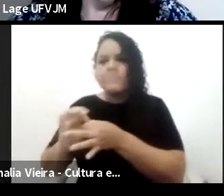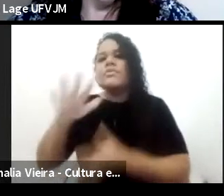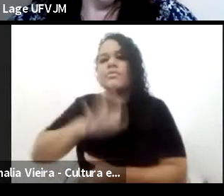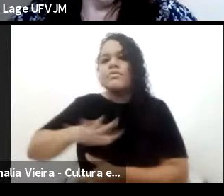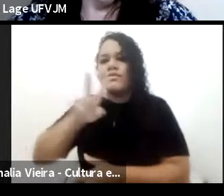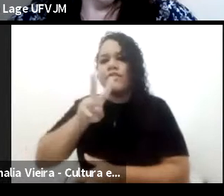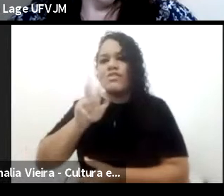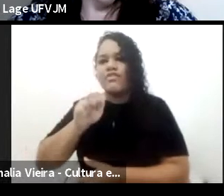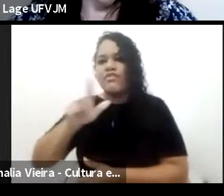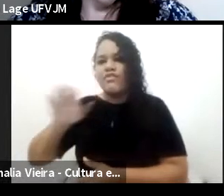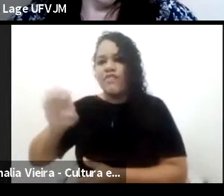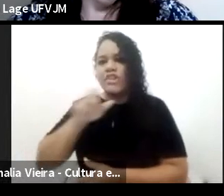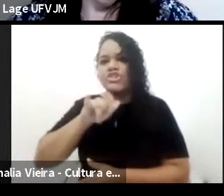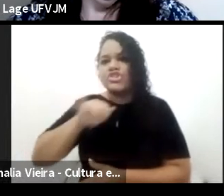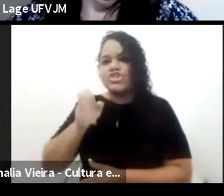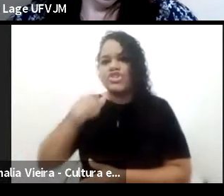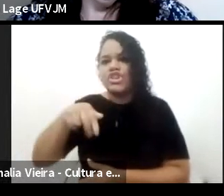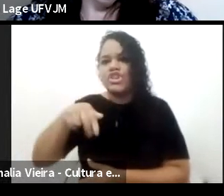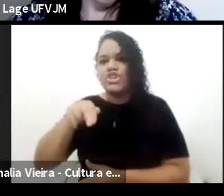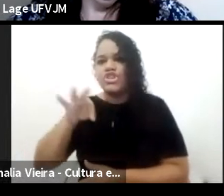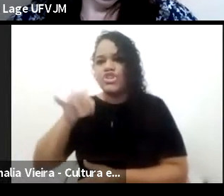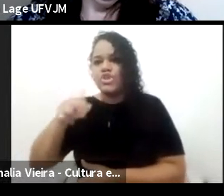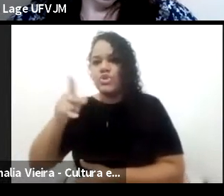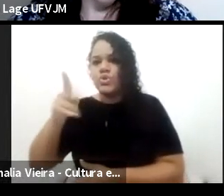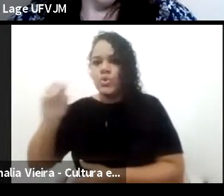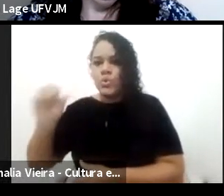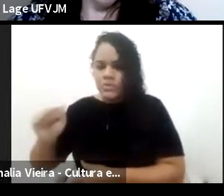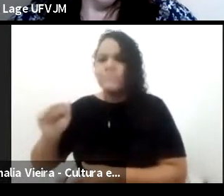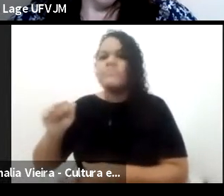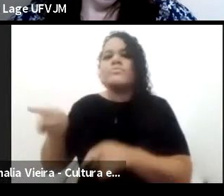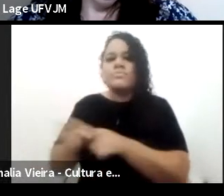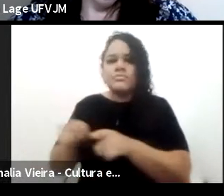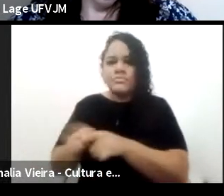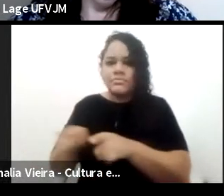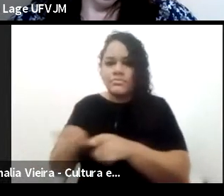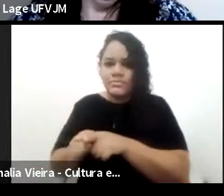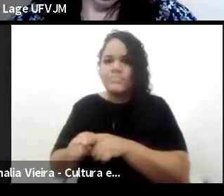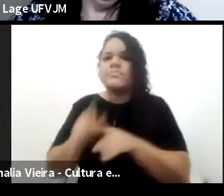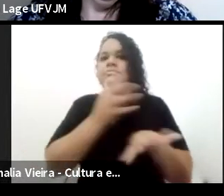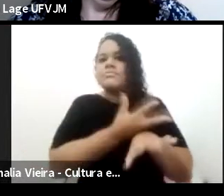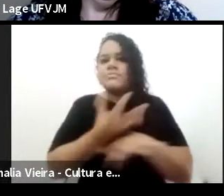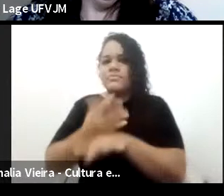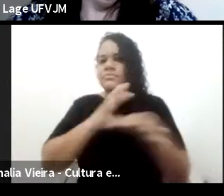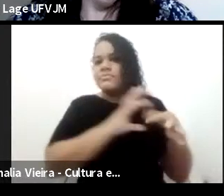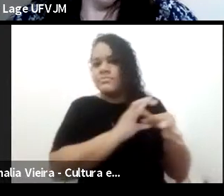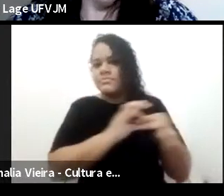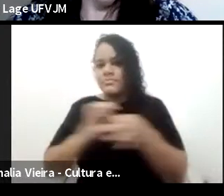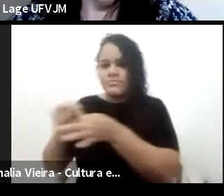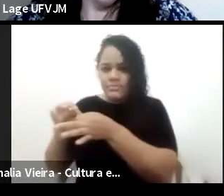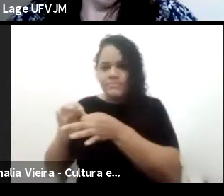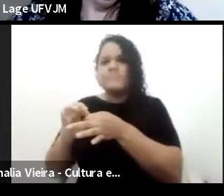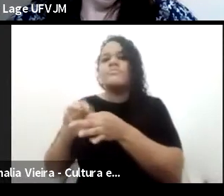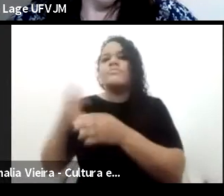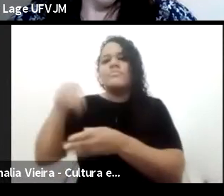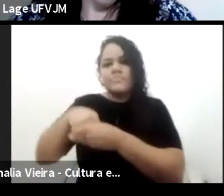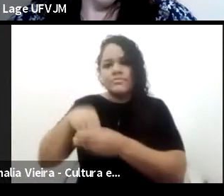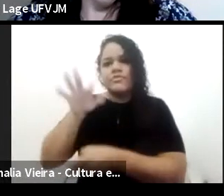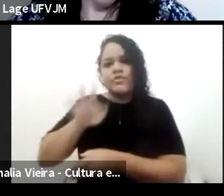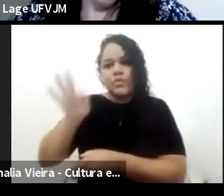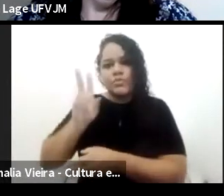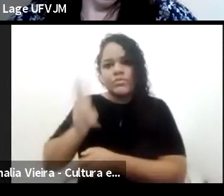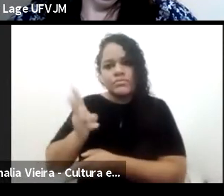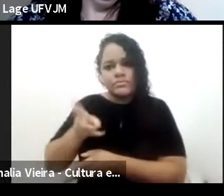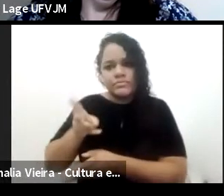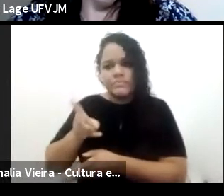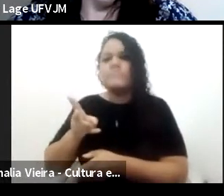professora e coordenadora do Mestrado Profissional Interdisciplinar em Ciências Humanas na mesma universidade. É licenciada em História pela